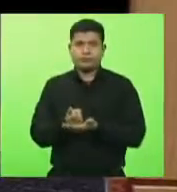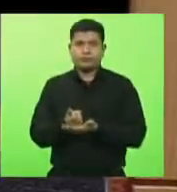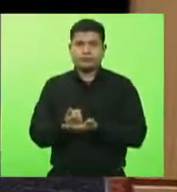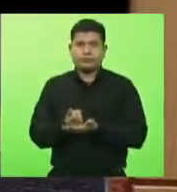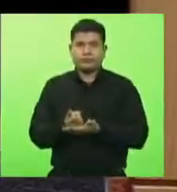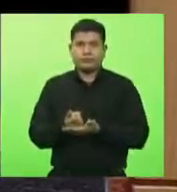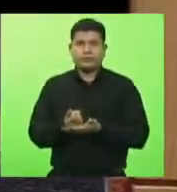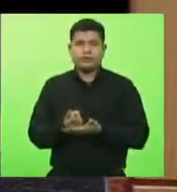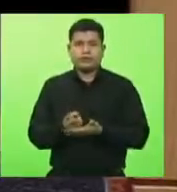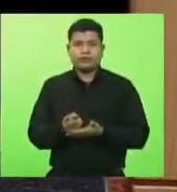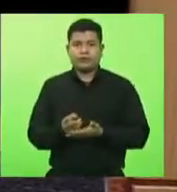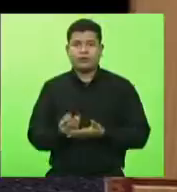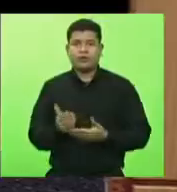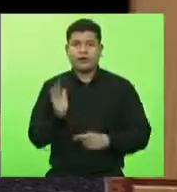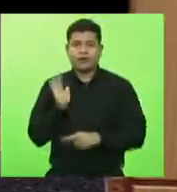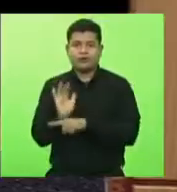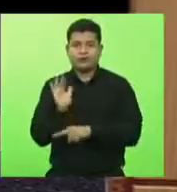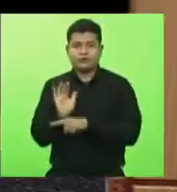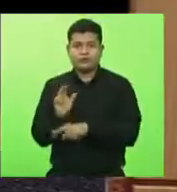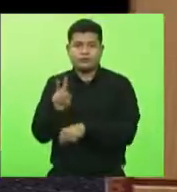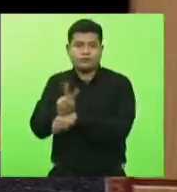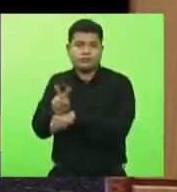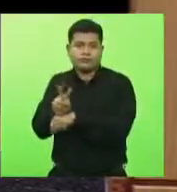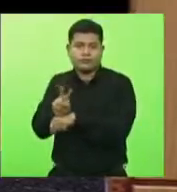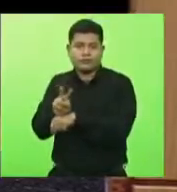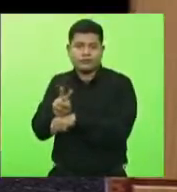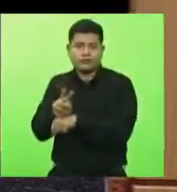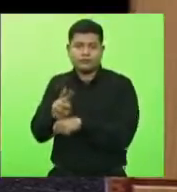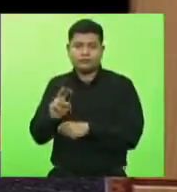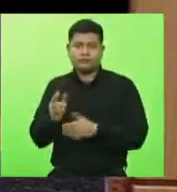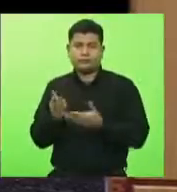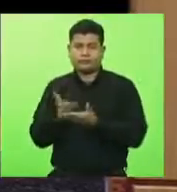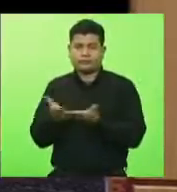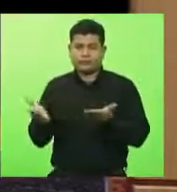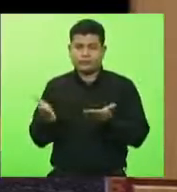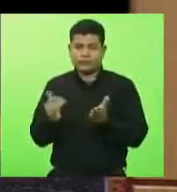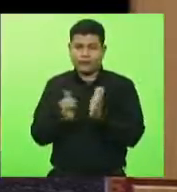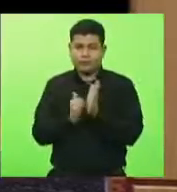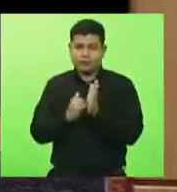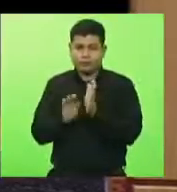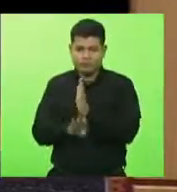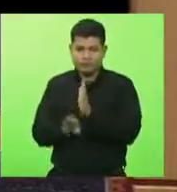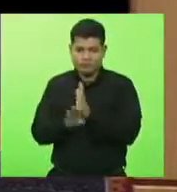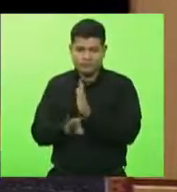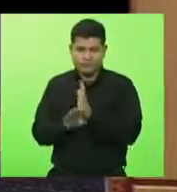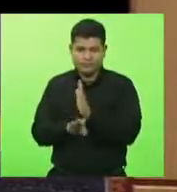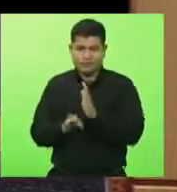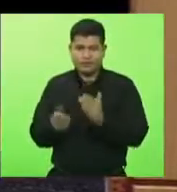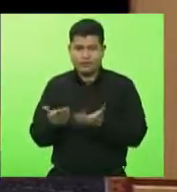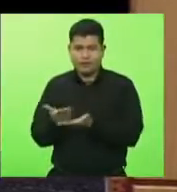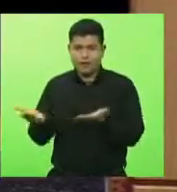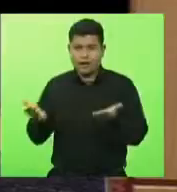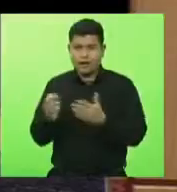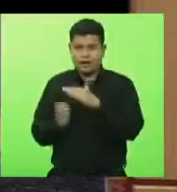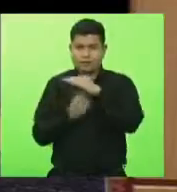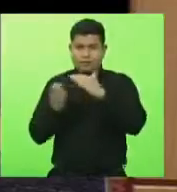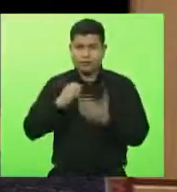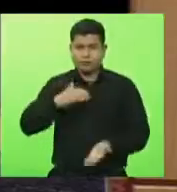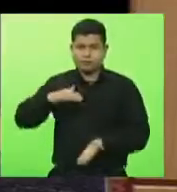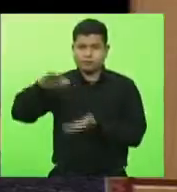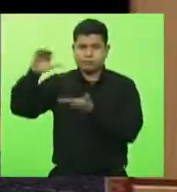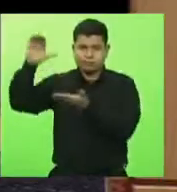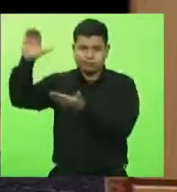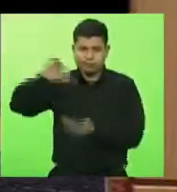benefício fiscal às empresas importadoras, cujos produtos vêm do